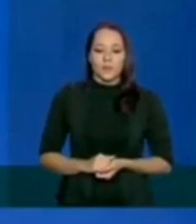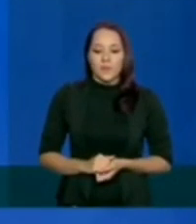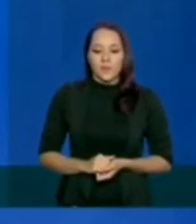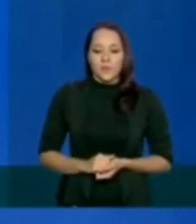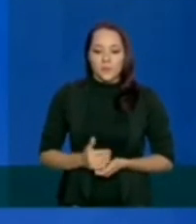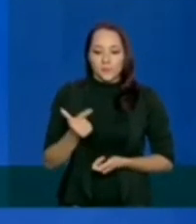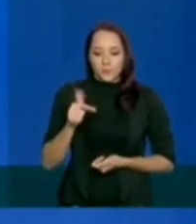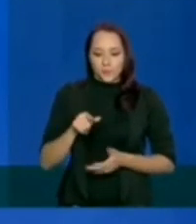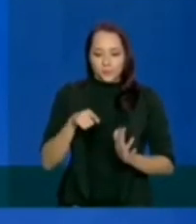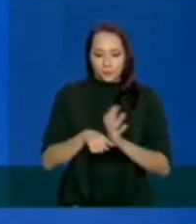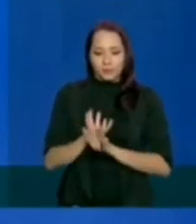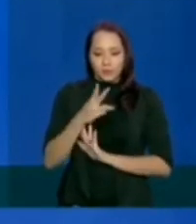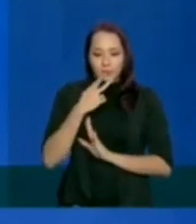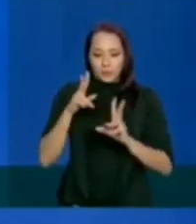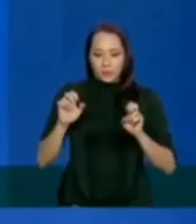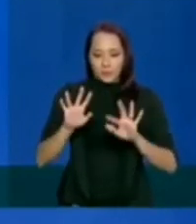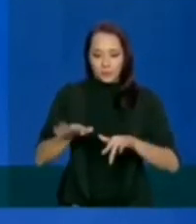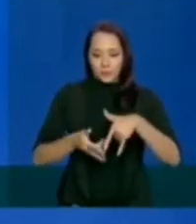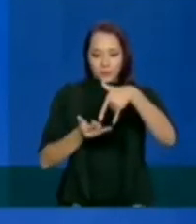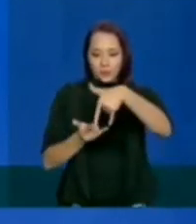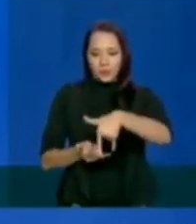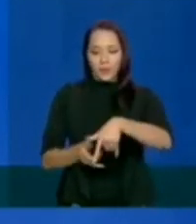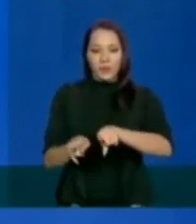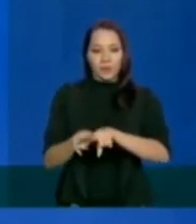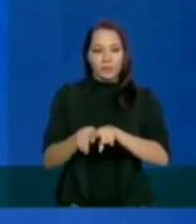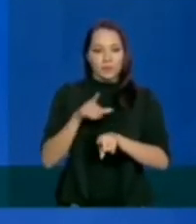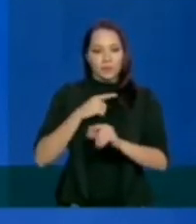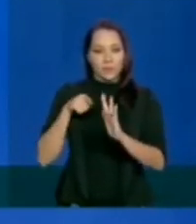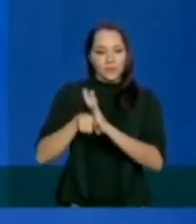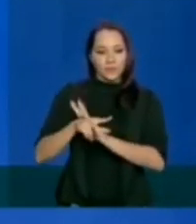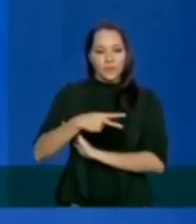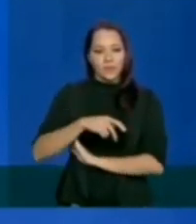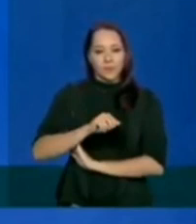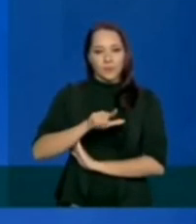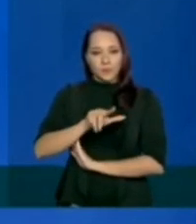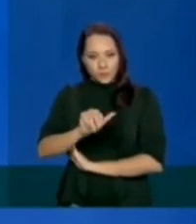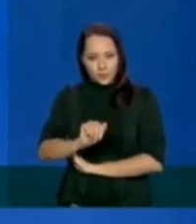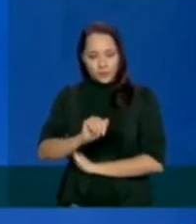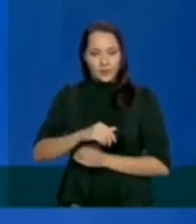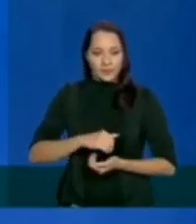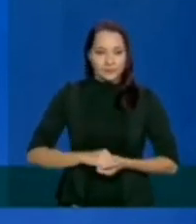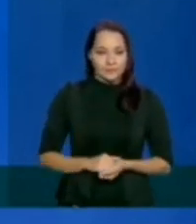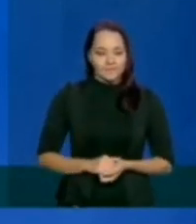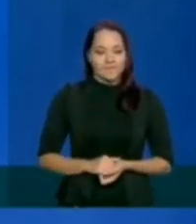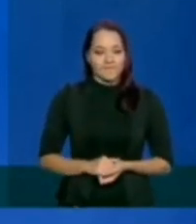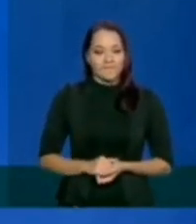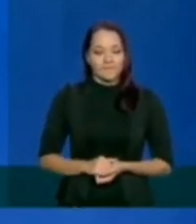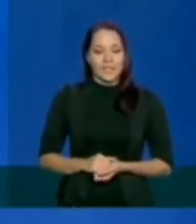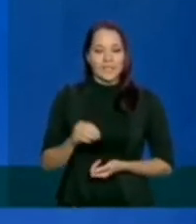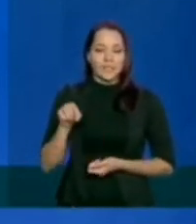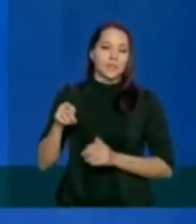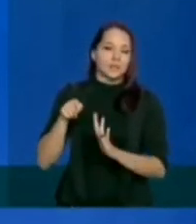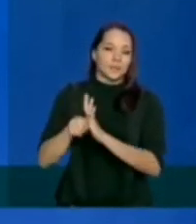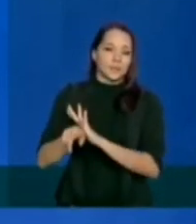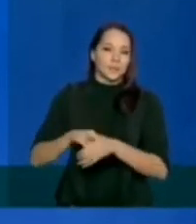Ainda em relação à questão dos leitos, nós temos aqui também uma pergunta da Paula Ferreira, do Jornal Globo. Faz a